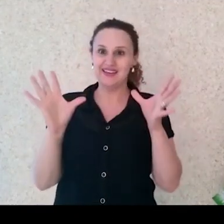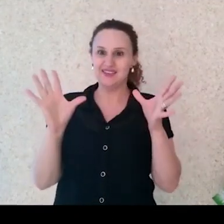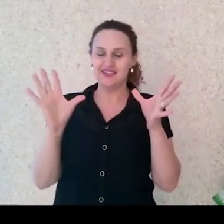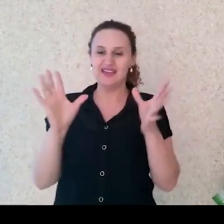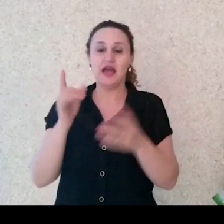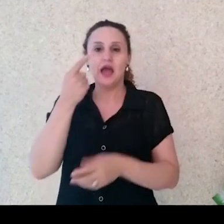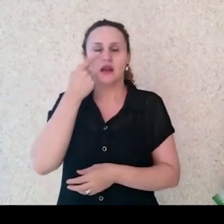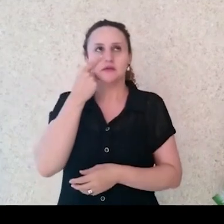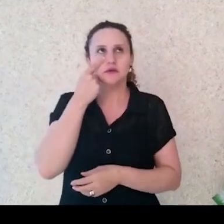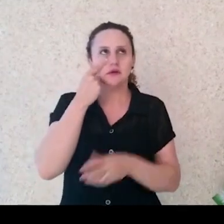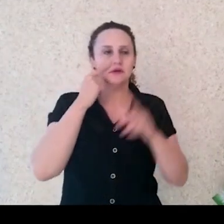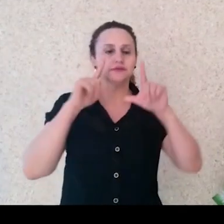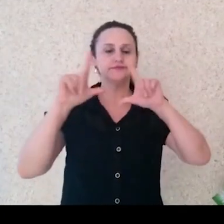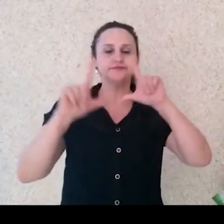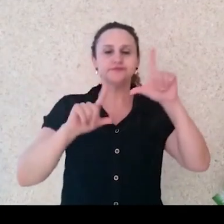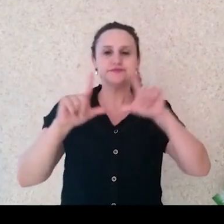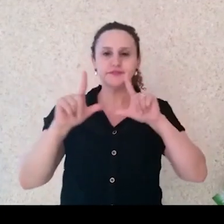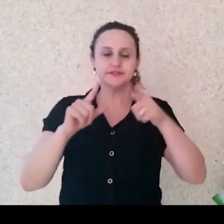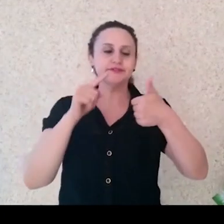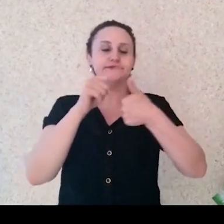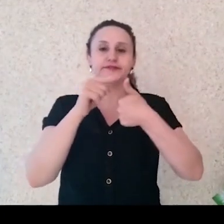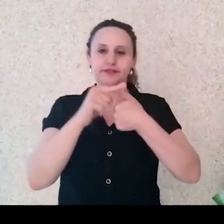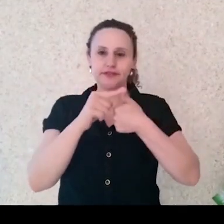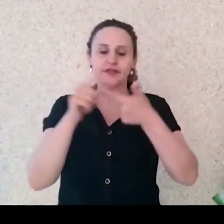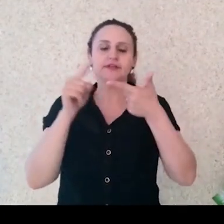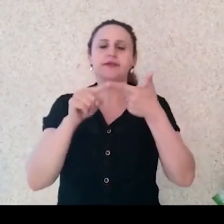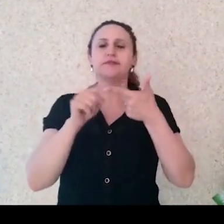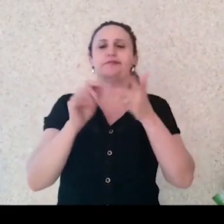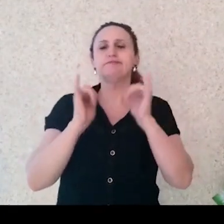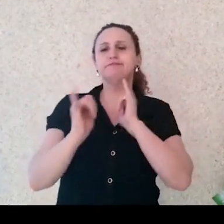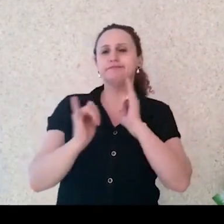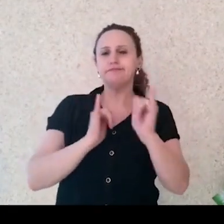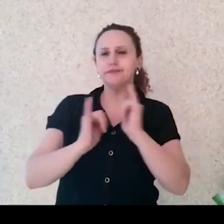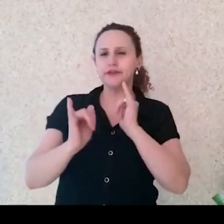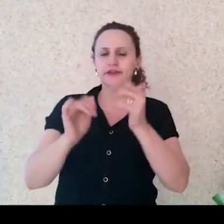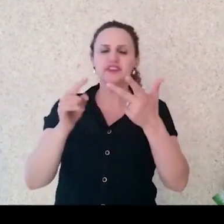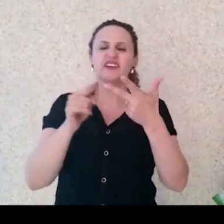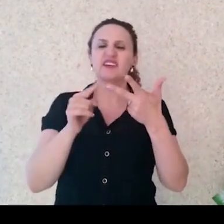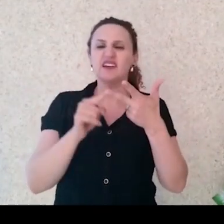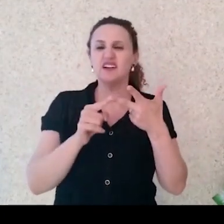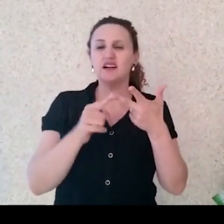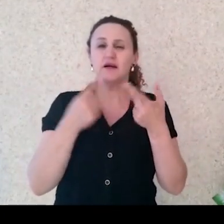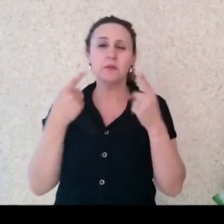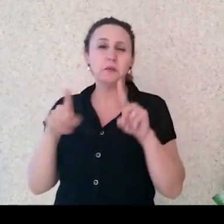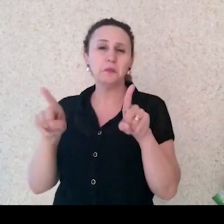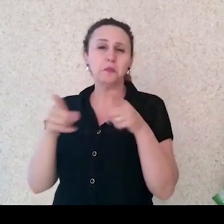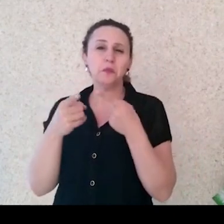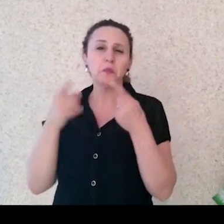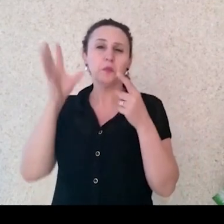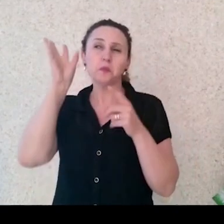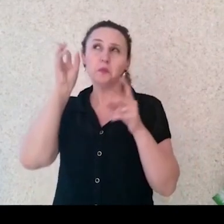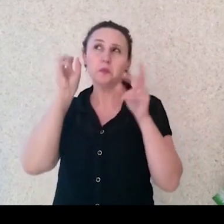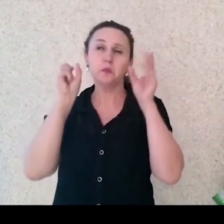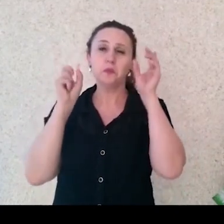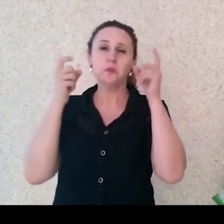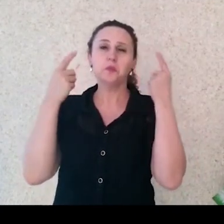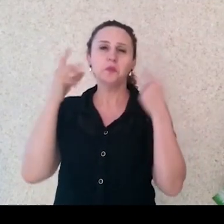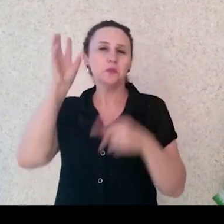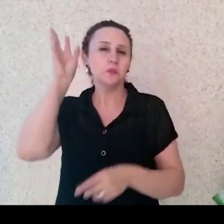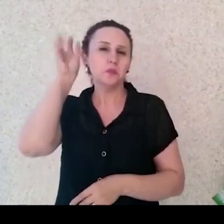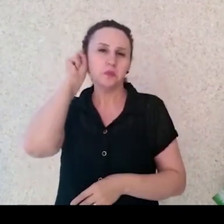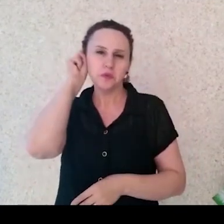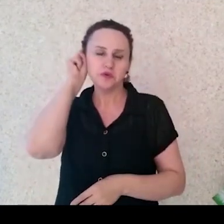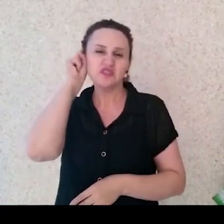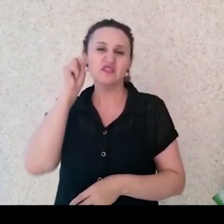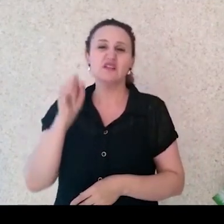elas olham TV, em segundo lugar, elas navegam na internet, em terceiro lugar, elas escutam música ou escutam rádio, e em quarto